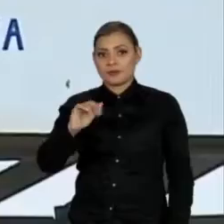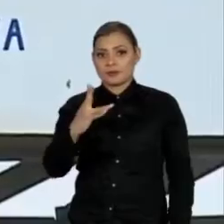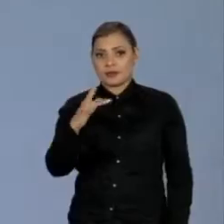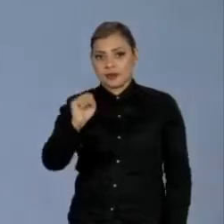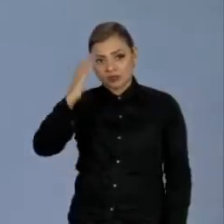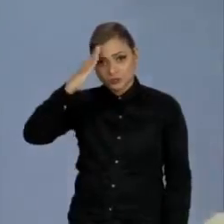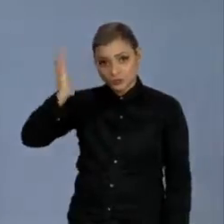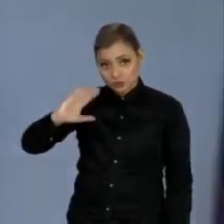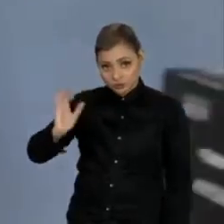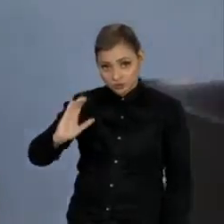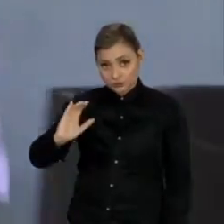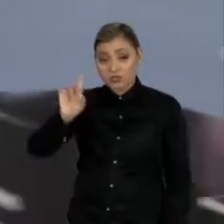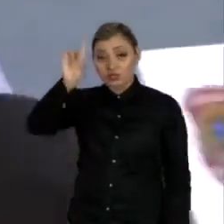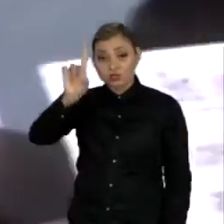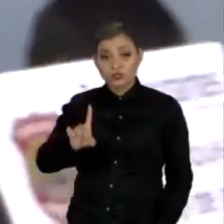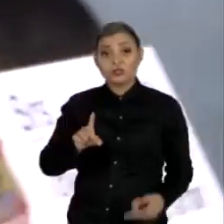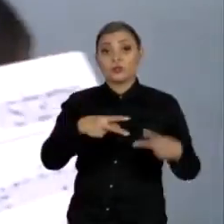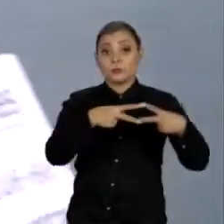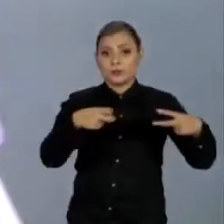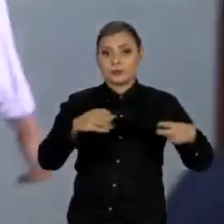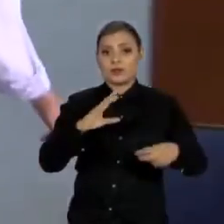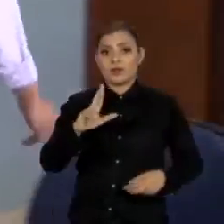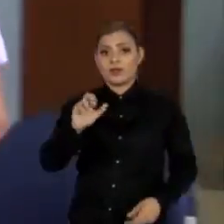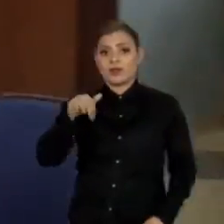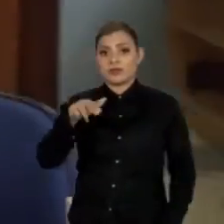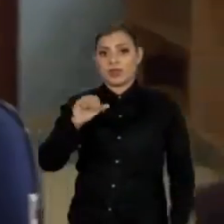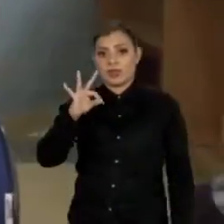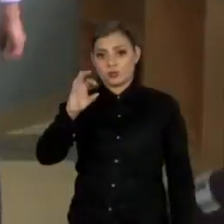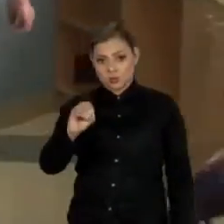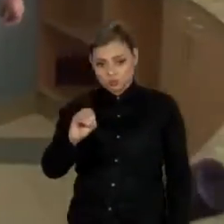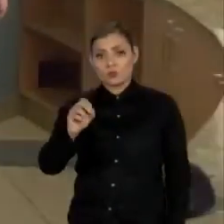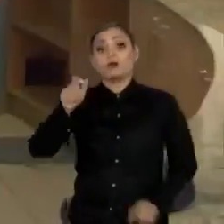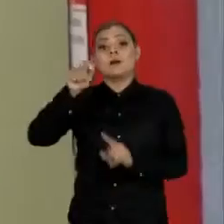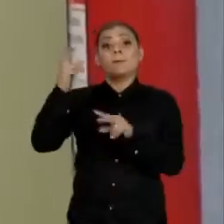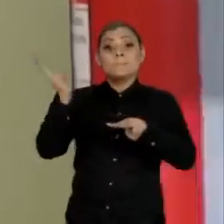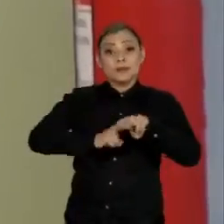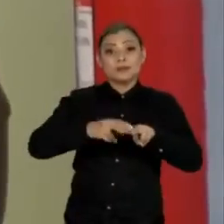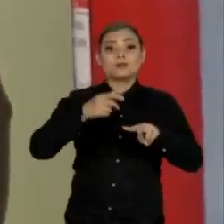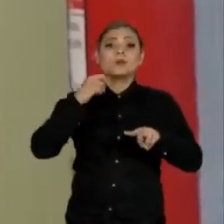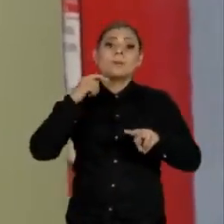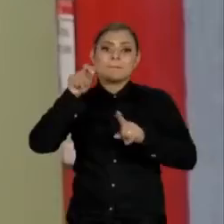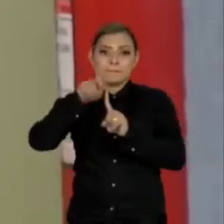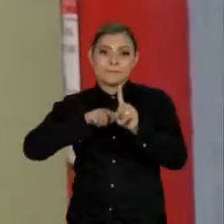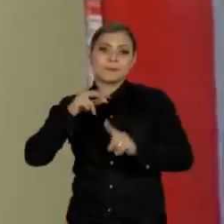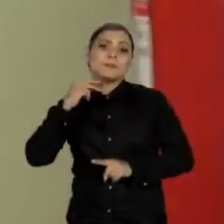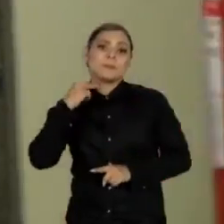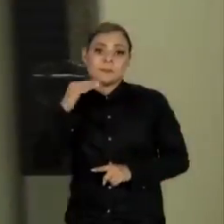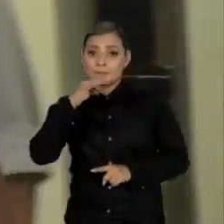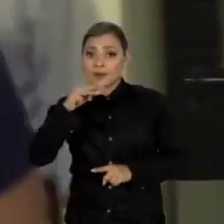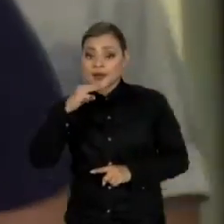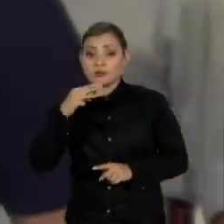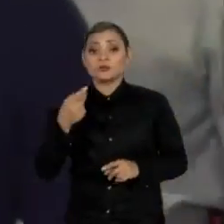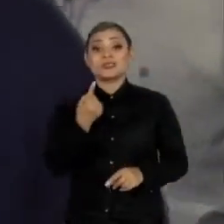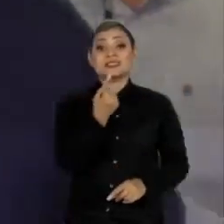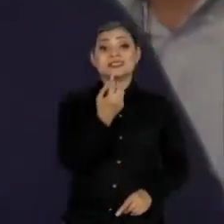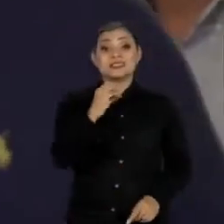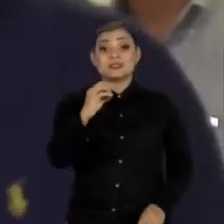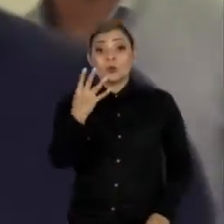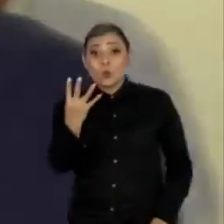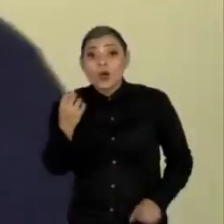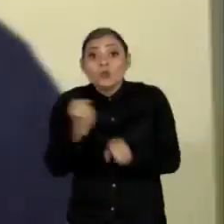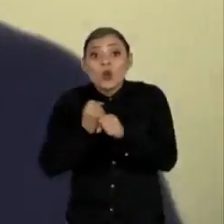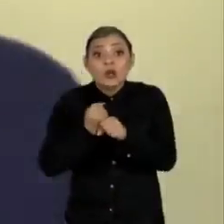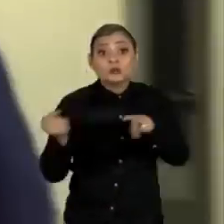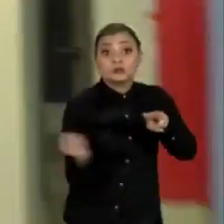Curitiba. O ex-diretor da Petrobras, Renato Duque, preso desde março de 2015 e condenado a 104 anos de prisão, que